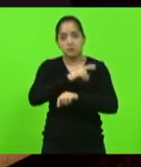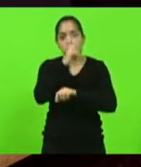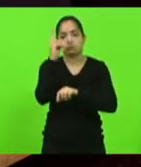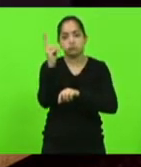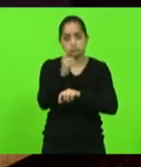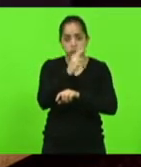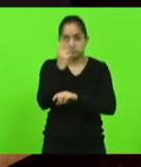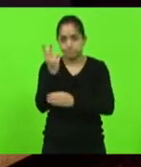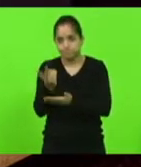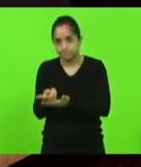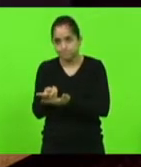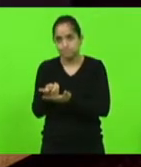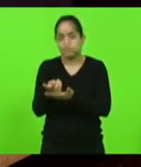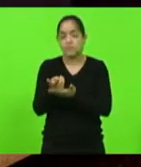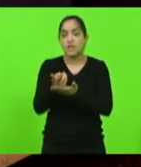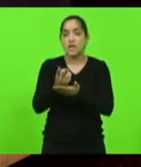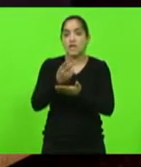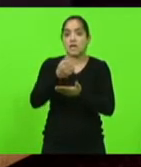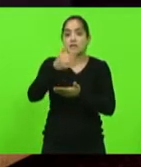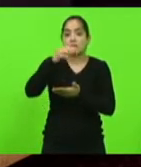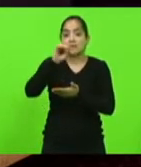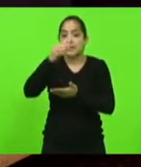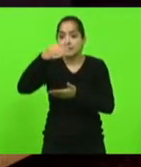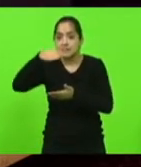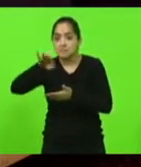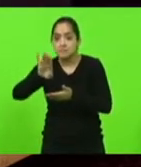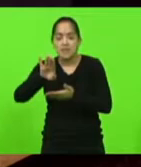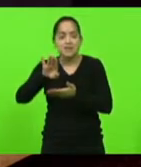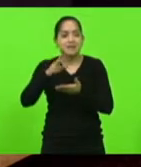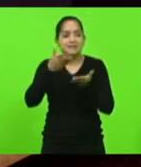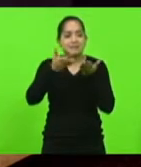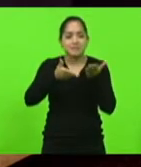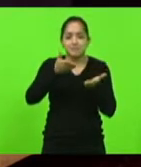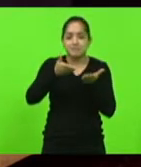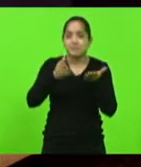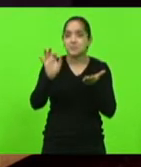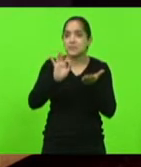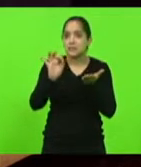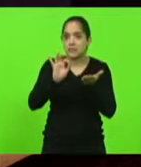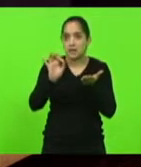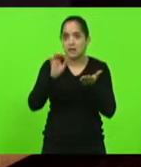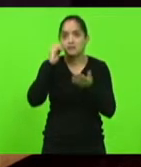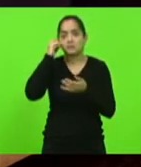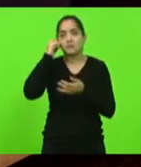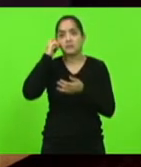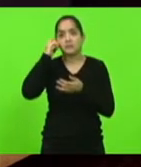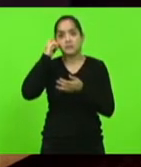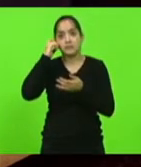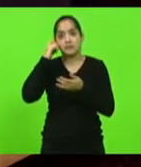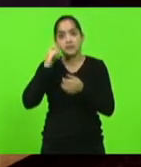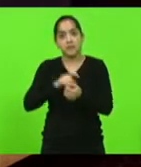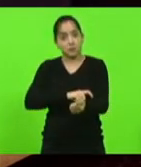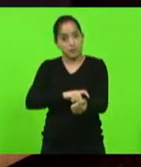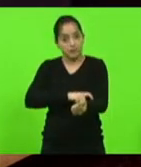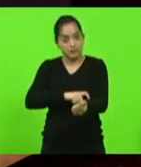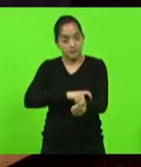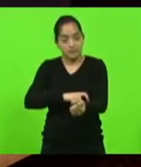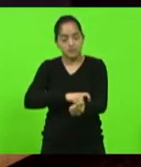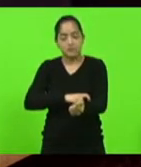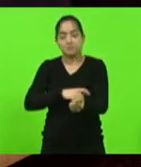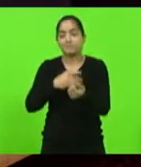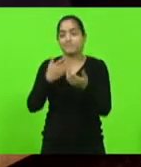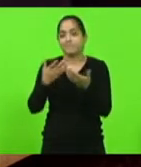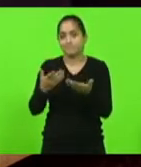laboratório, que eram 10 e meio e não tinha me atendido ainda e o senhor sabe que eu não sou mansa. Tinha dado uns 10 escândalos já, mas não adiantou.